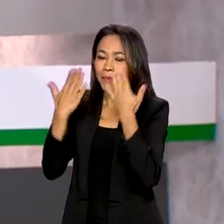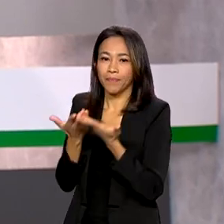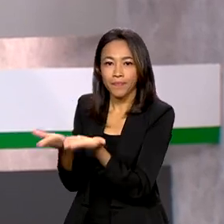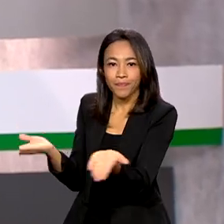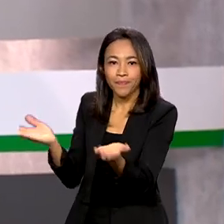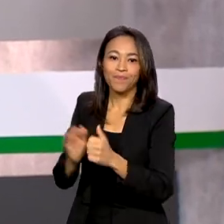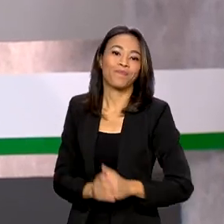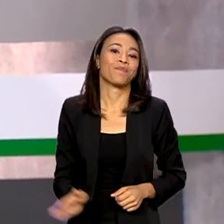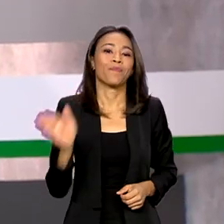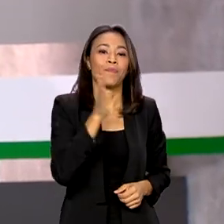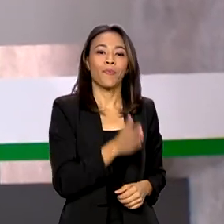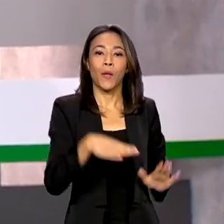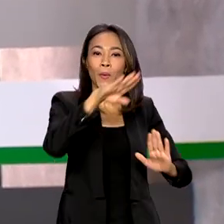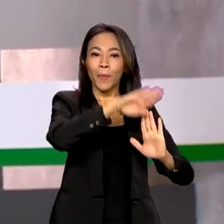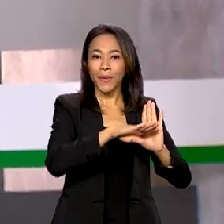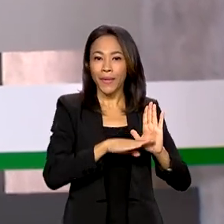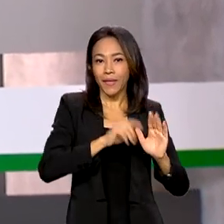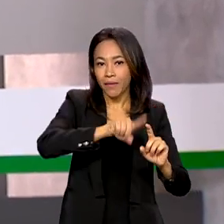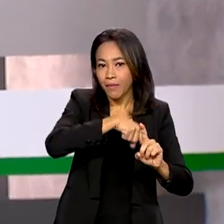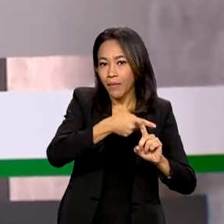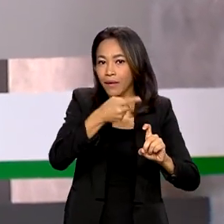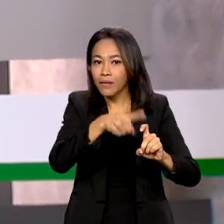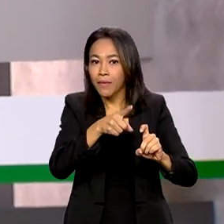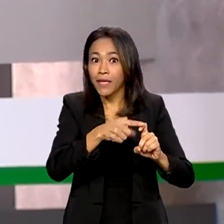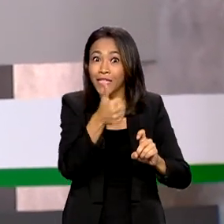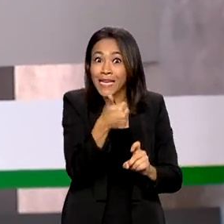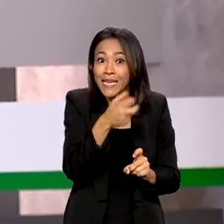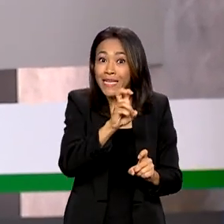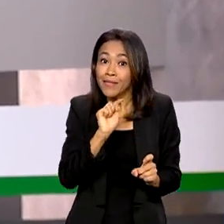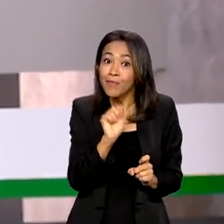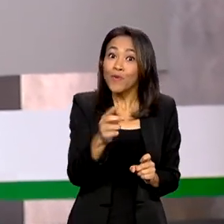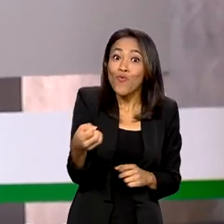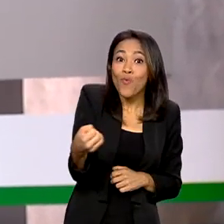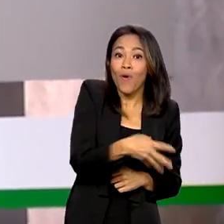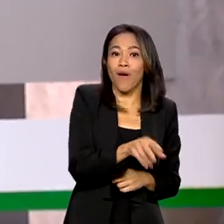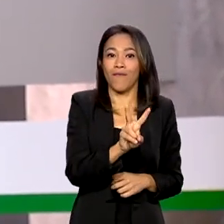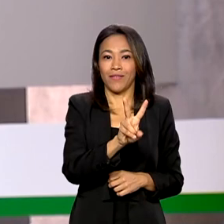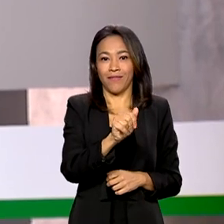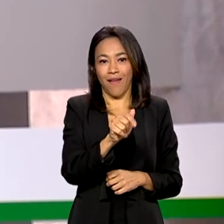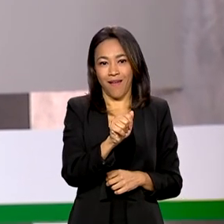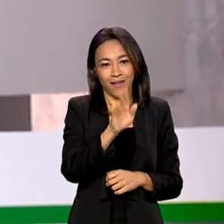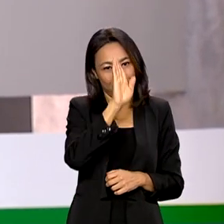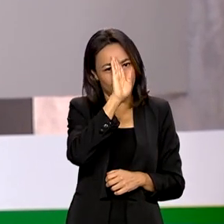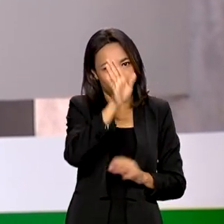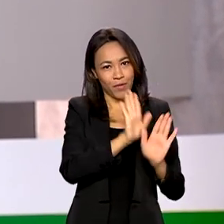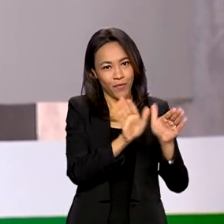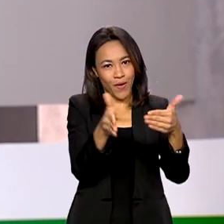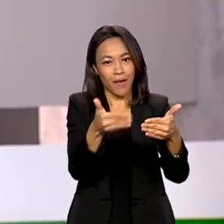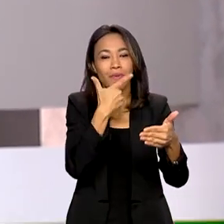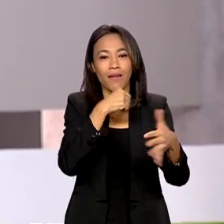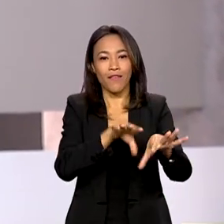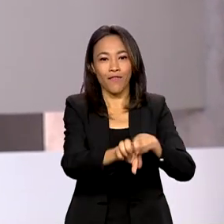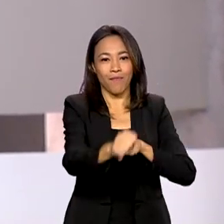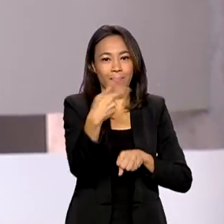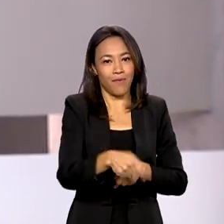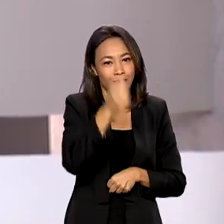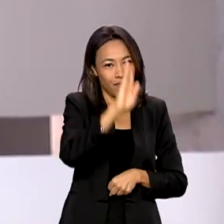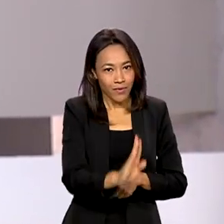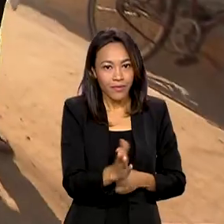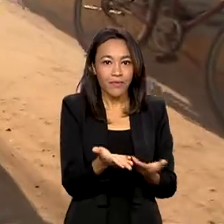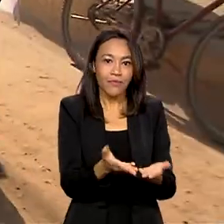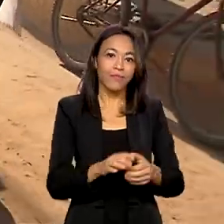O Mais Médicos vai ganhar 15 mil novas vagas no país, com prioridade para profissionais brasileiros.